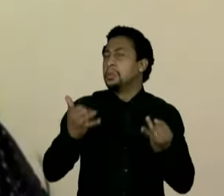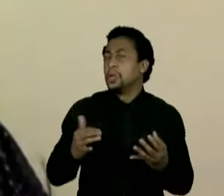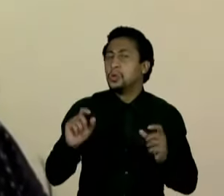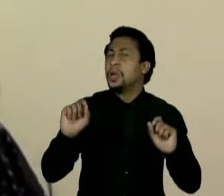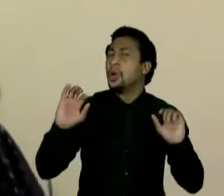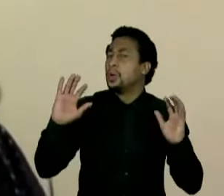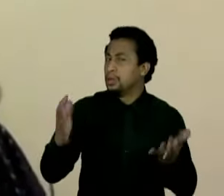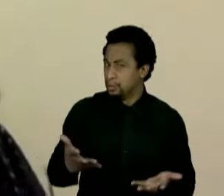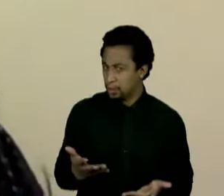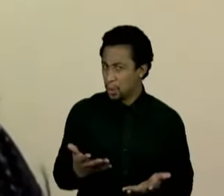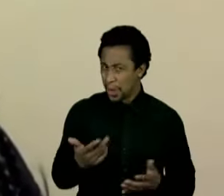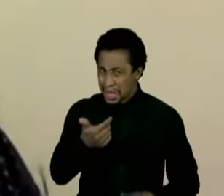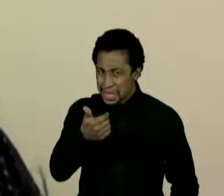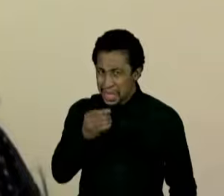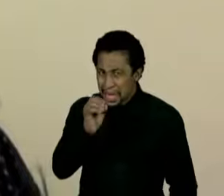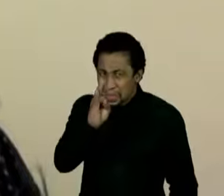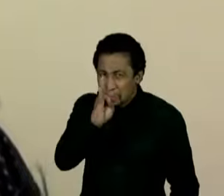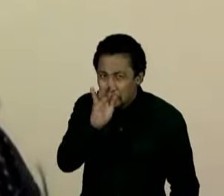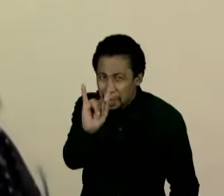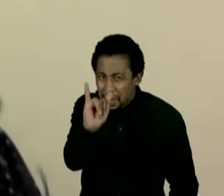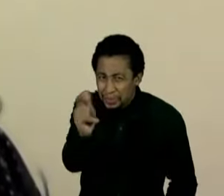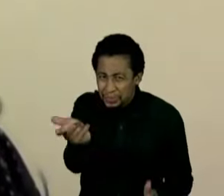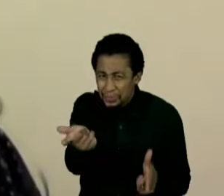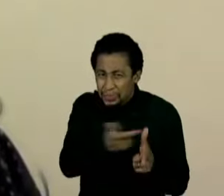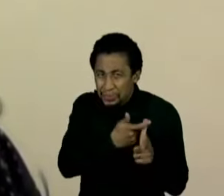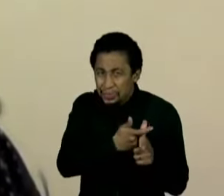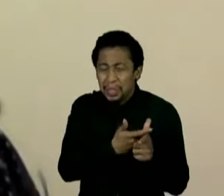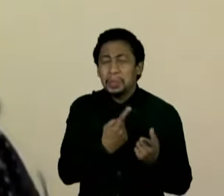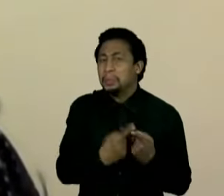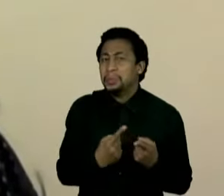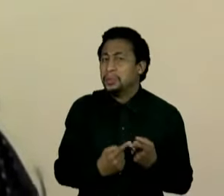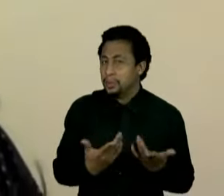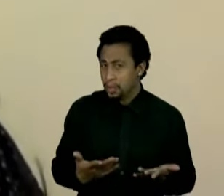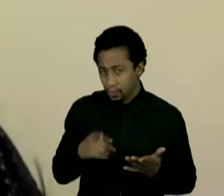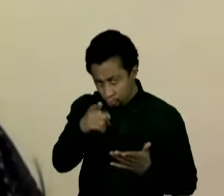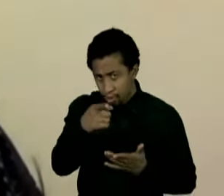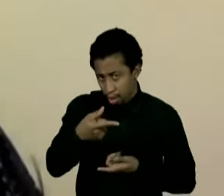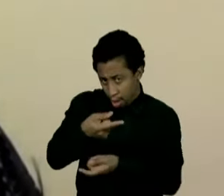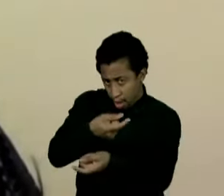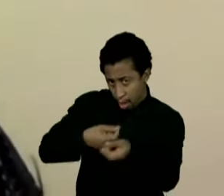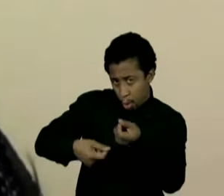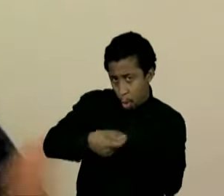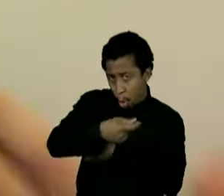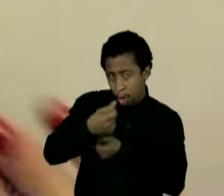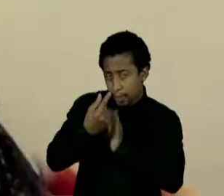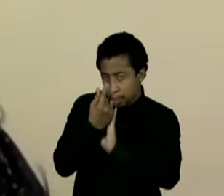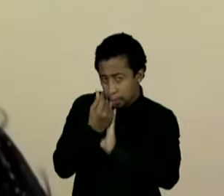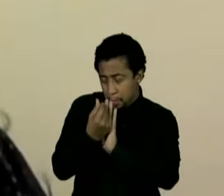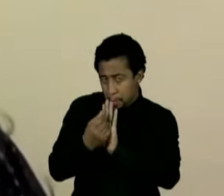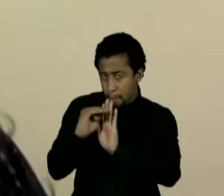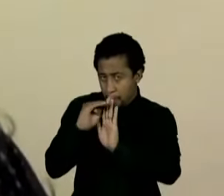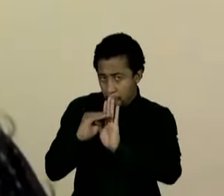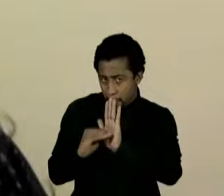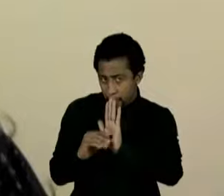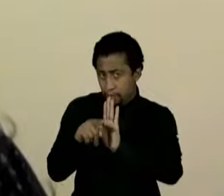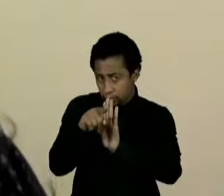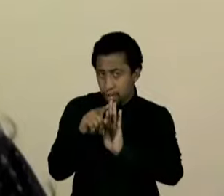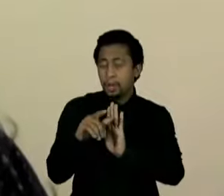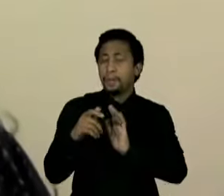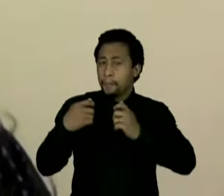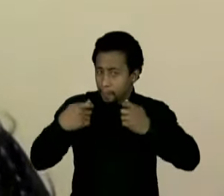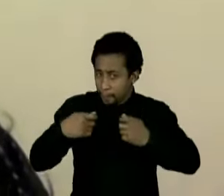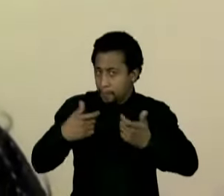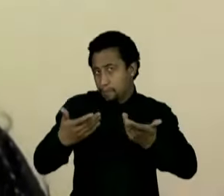Eu queria entender como que seria a política econômica do senhor. O senhor consideria reajustes aos